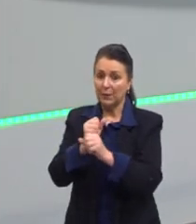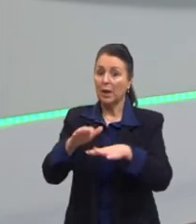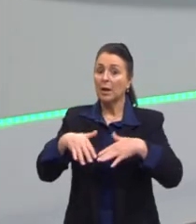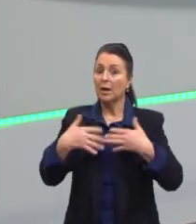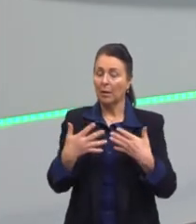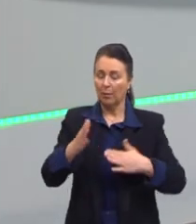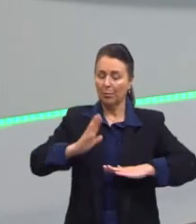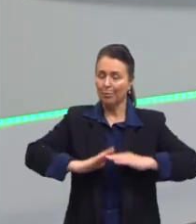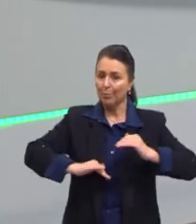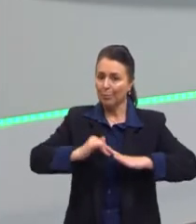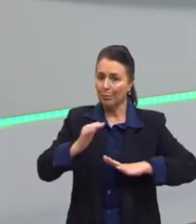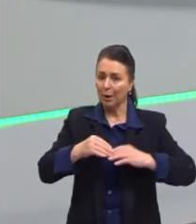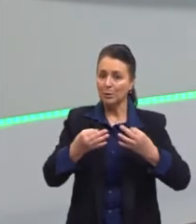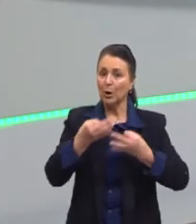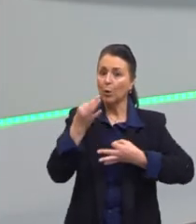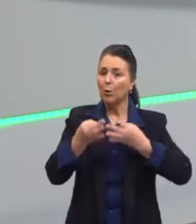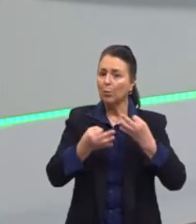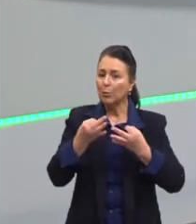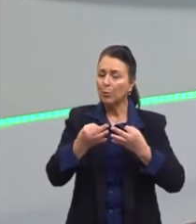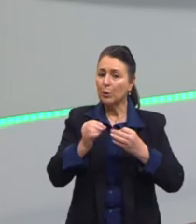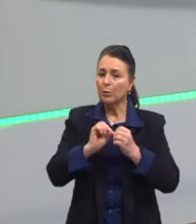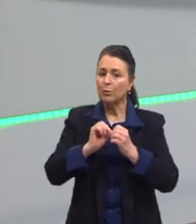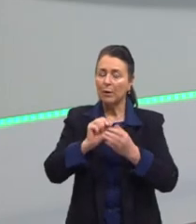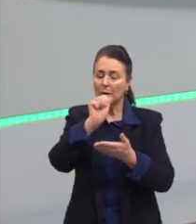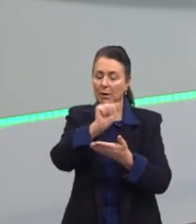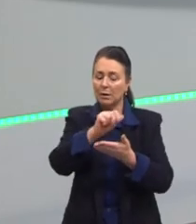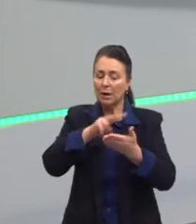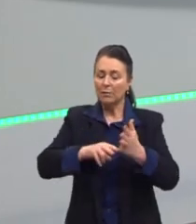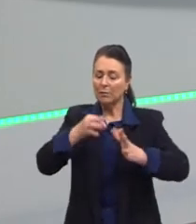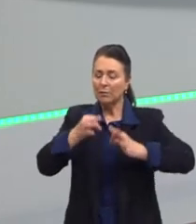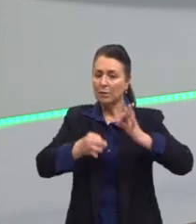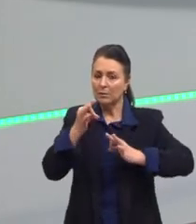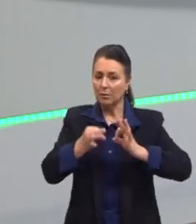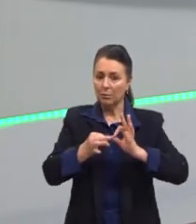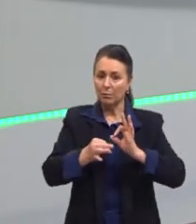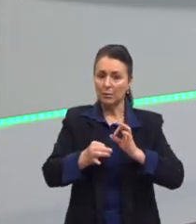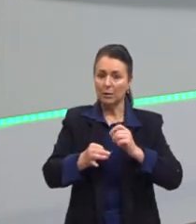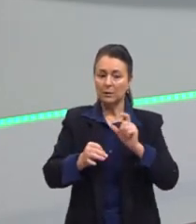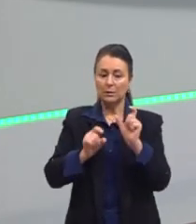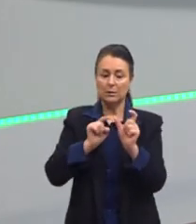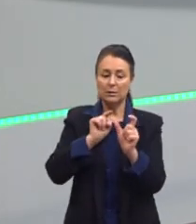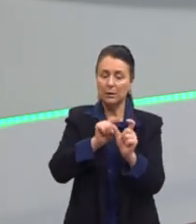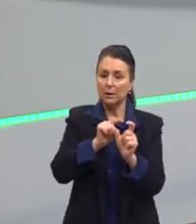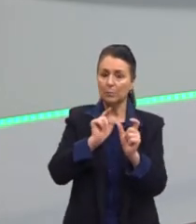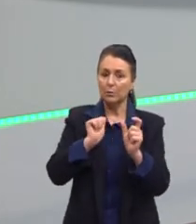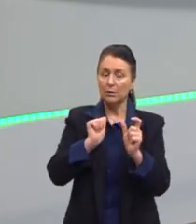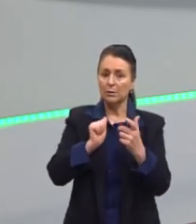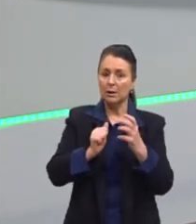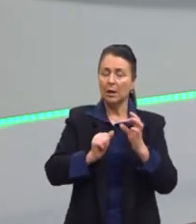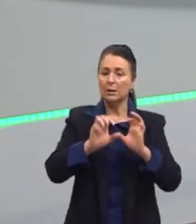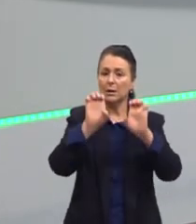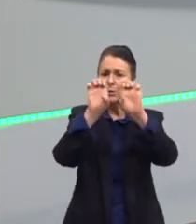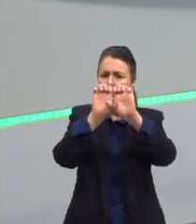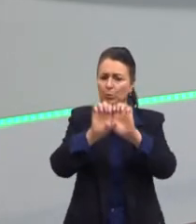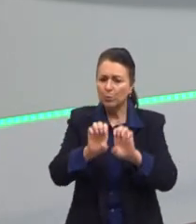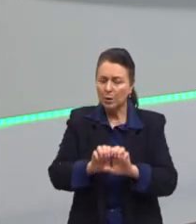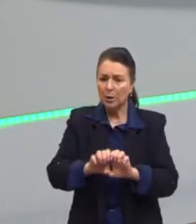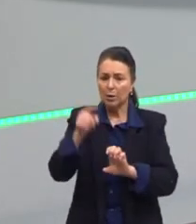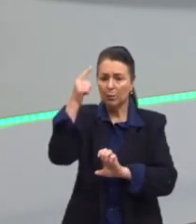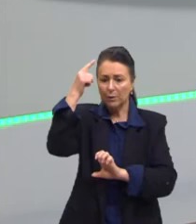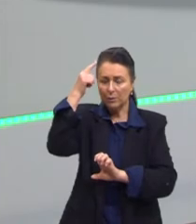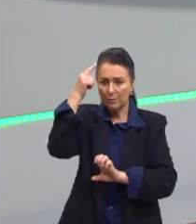chegar a esses novos juízos. Então tem esses termos, essas argumentações. É apenas como é estruturado esse pensamento, essa